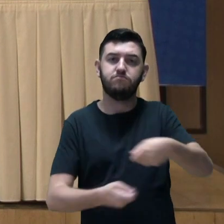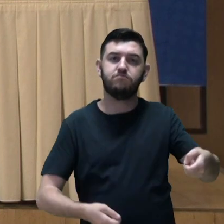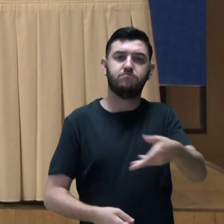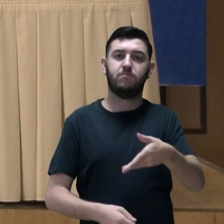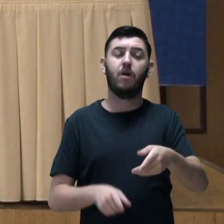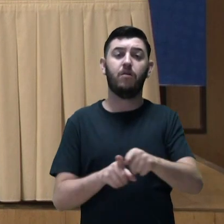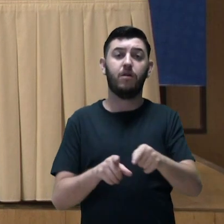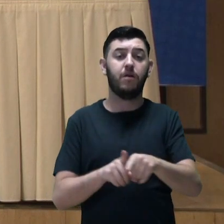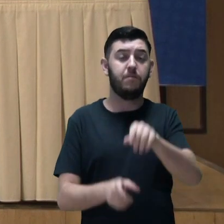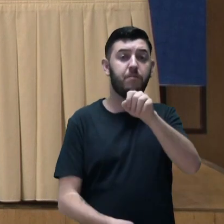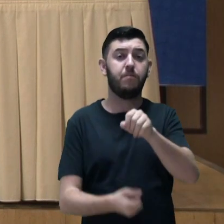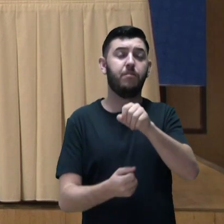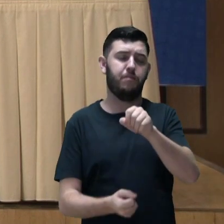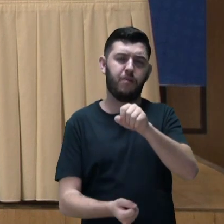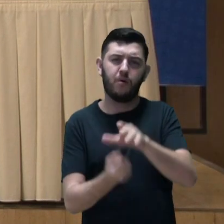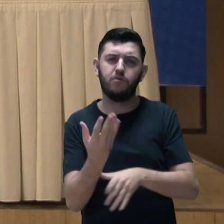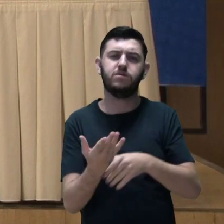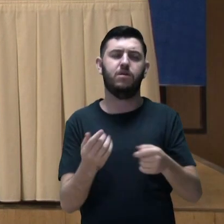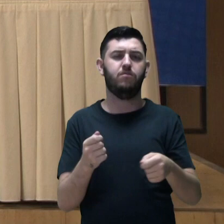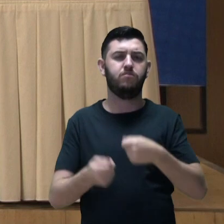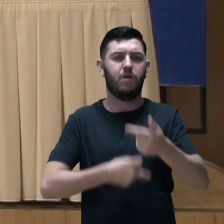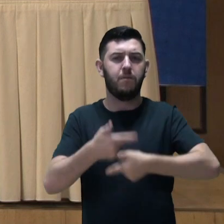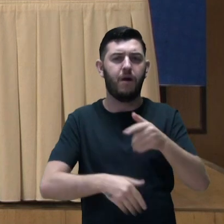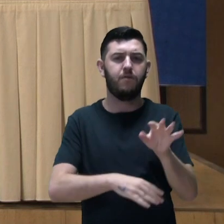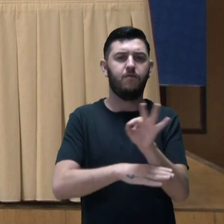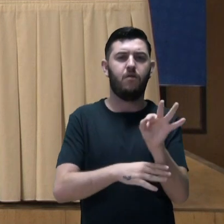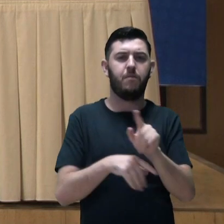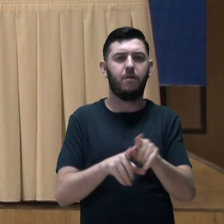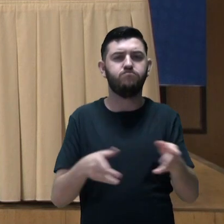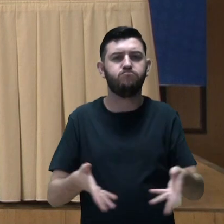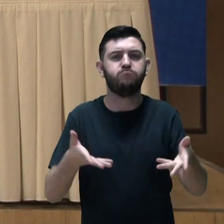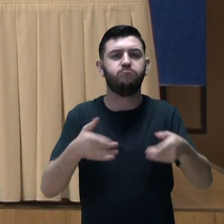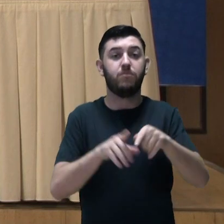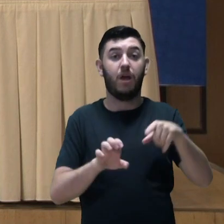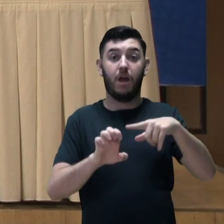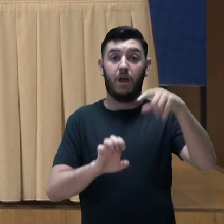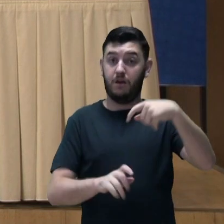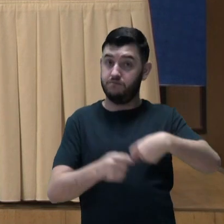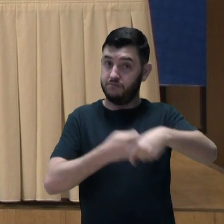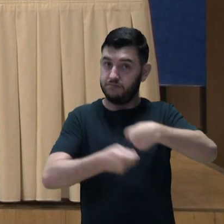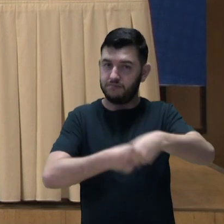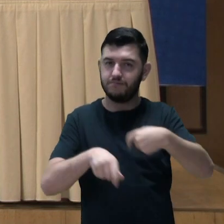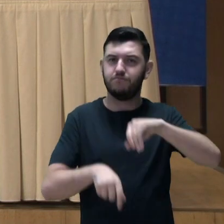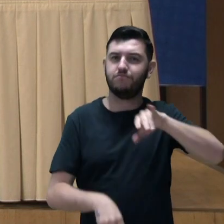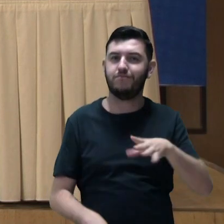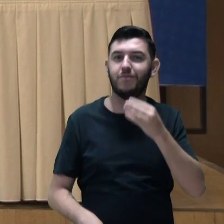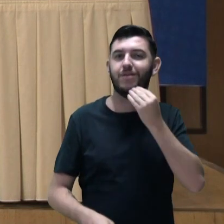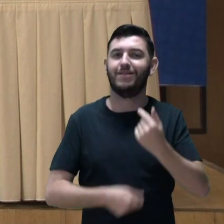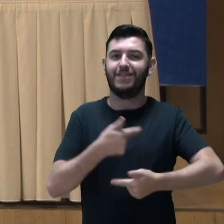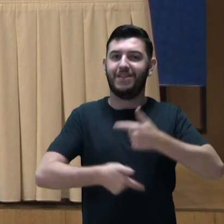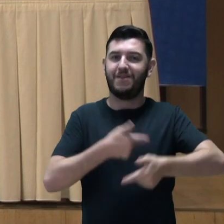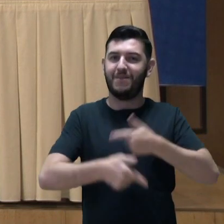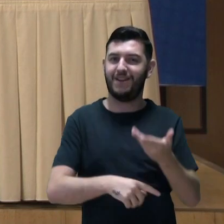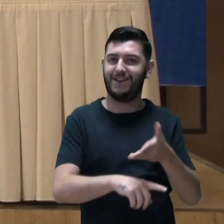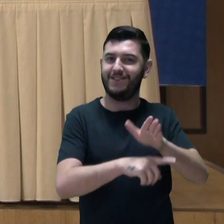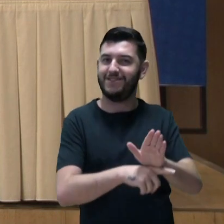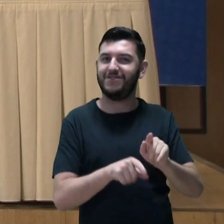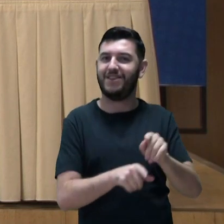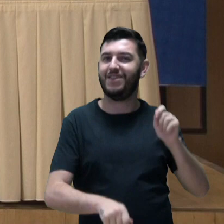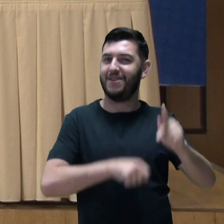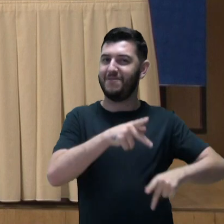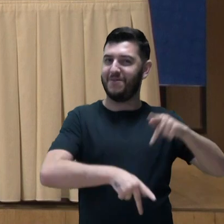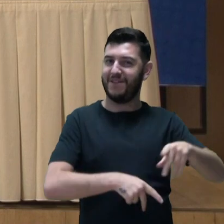do trabalho formal, incentivando o empreendedorismo e as oportunidades para a população mais